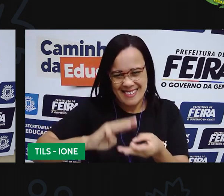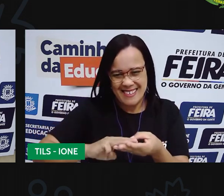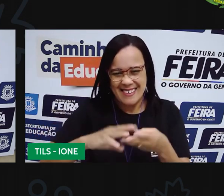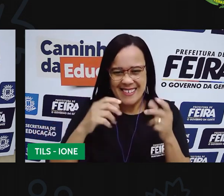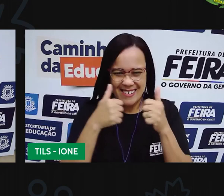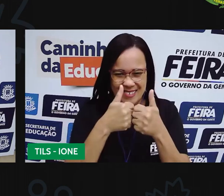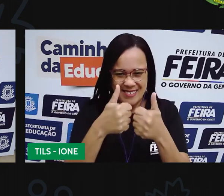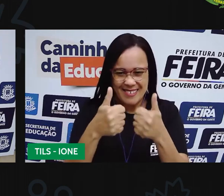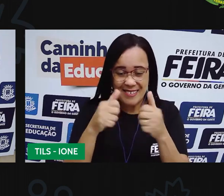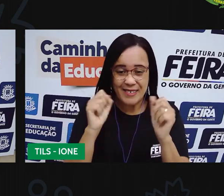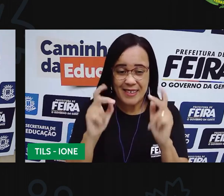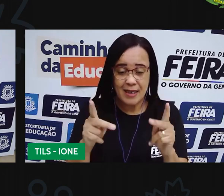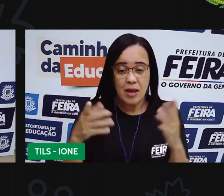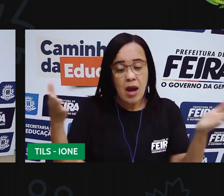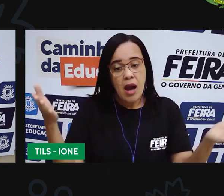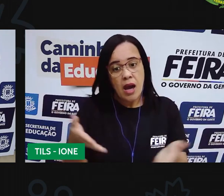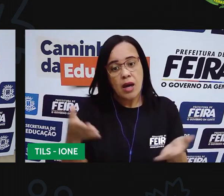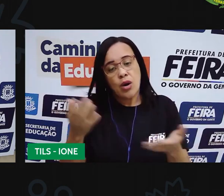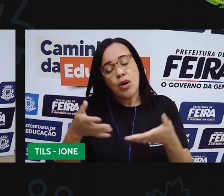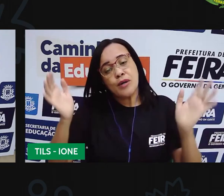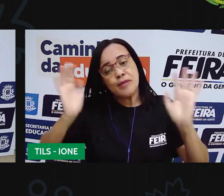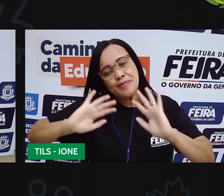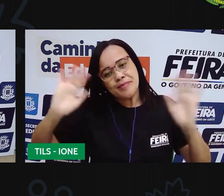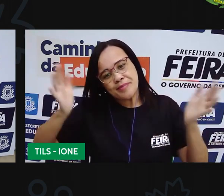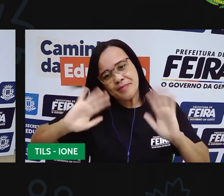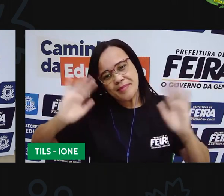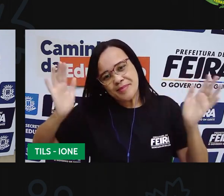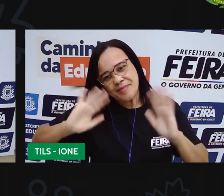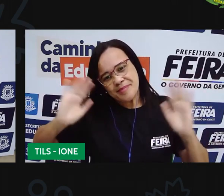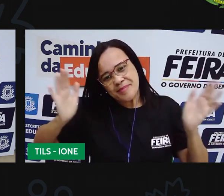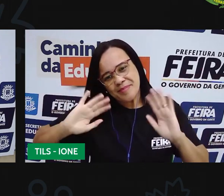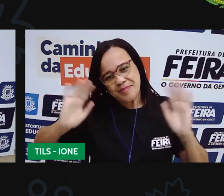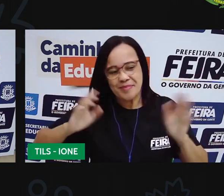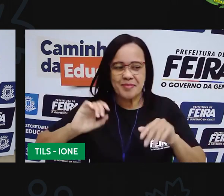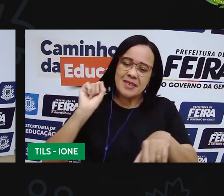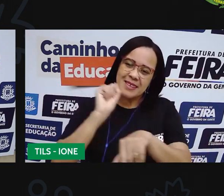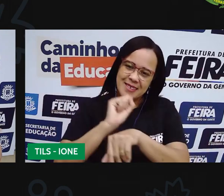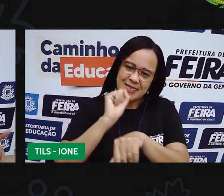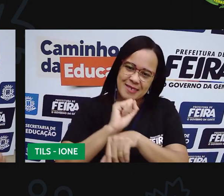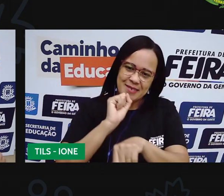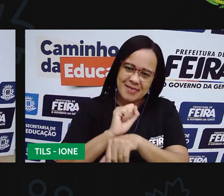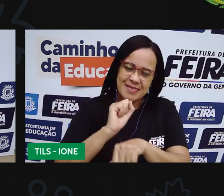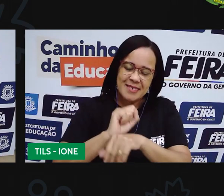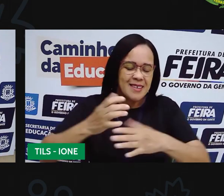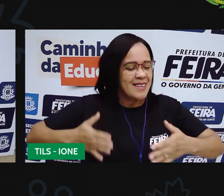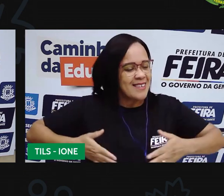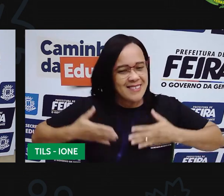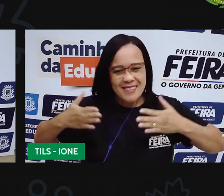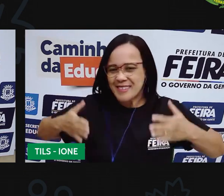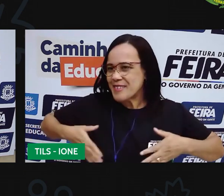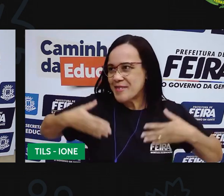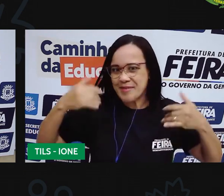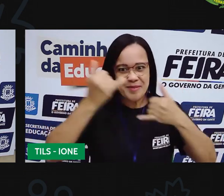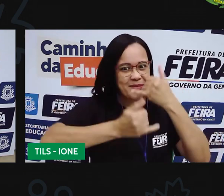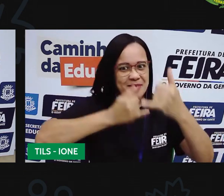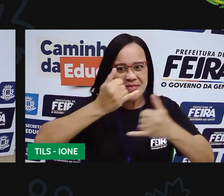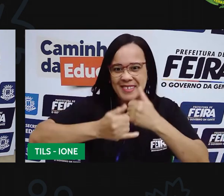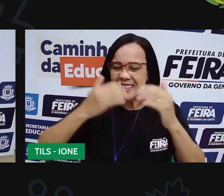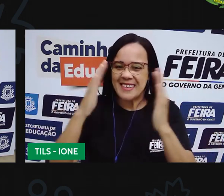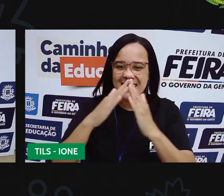agora a gente vai se despedindo espero que você esteja animado para brincar de pescar em casa